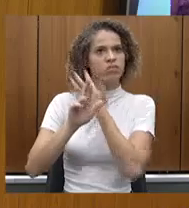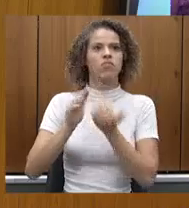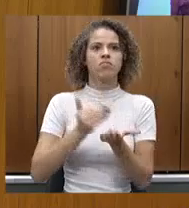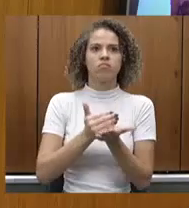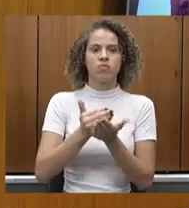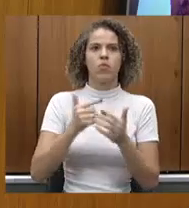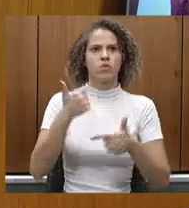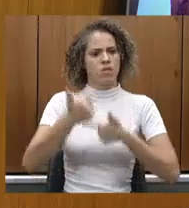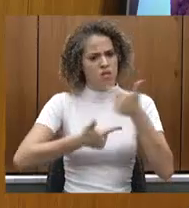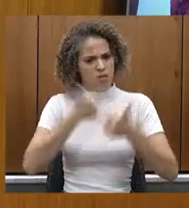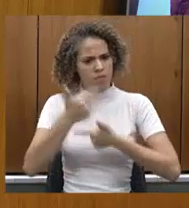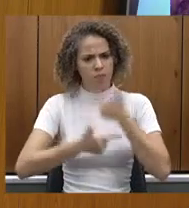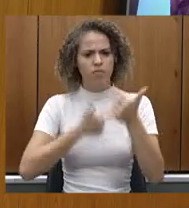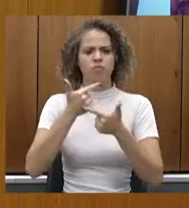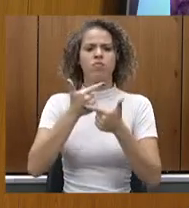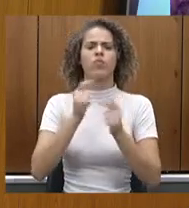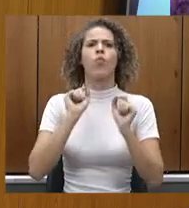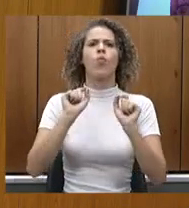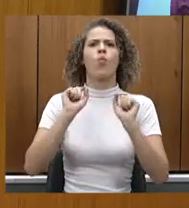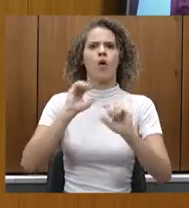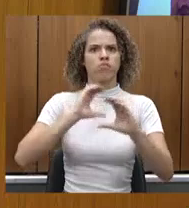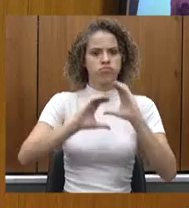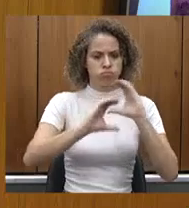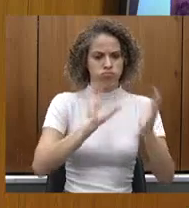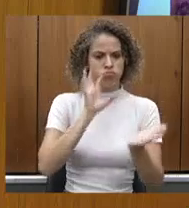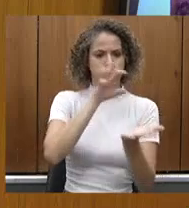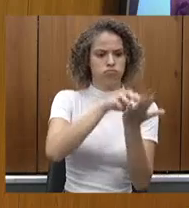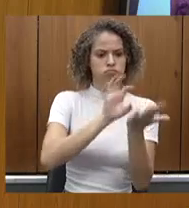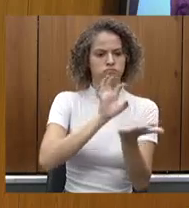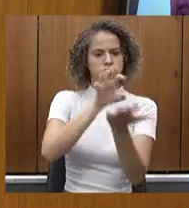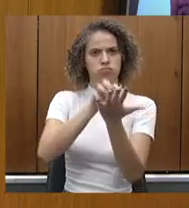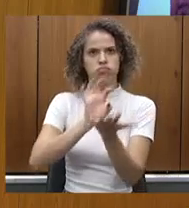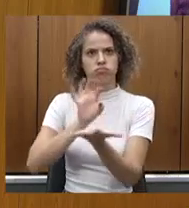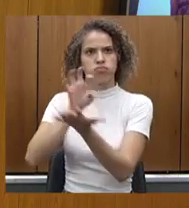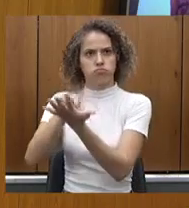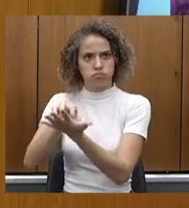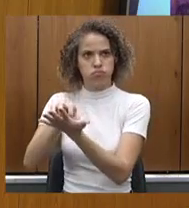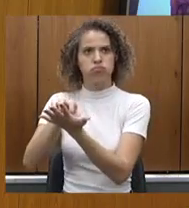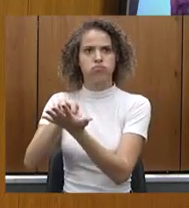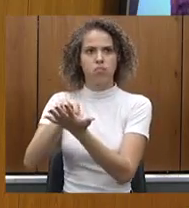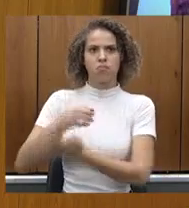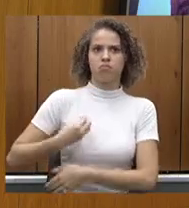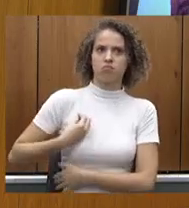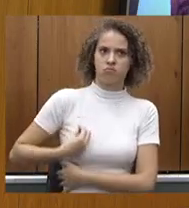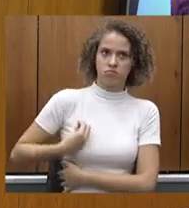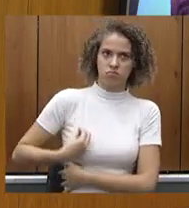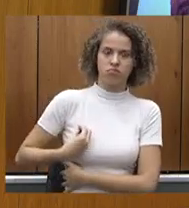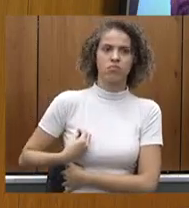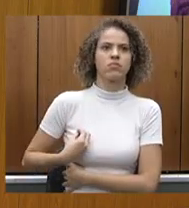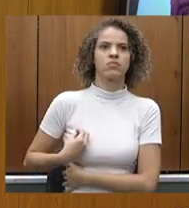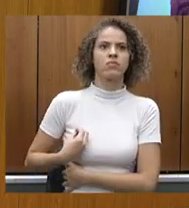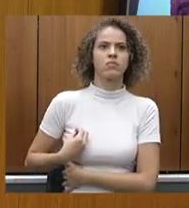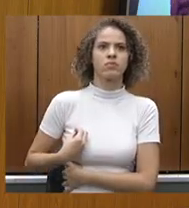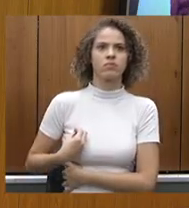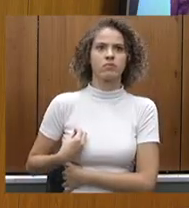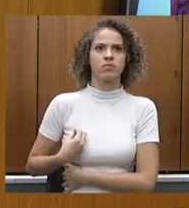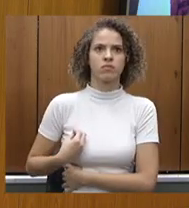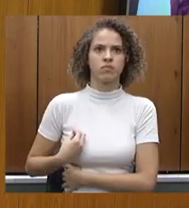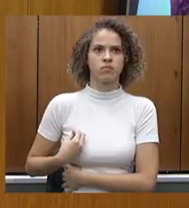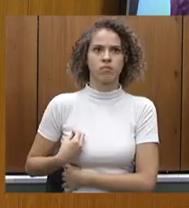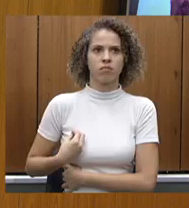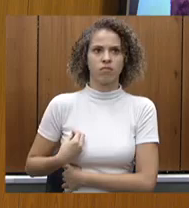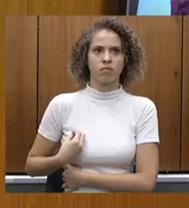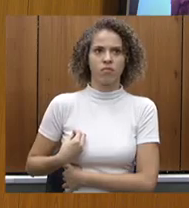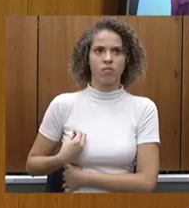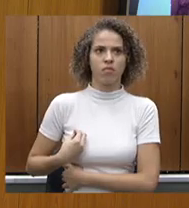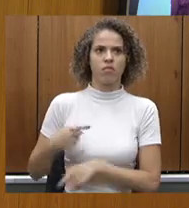trabalhos, comunica aos parlamentares que, porventura, desejam participar, a seguinte